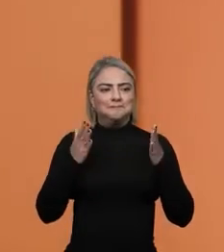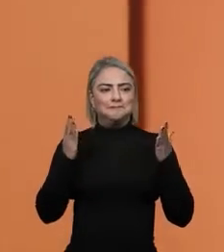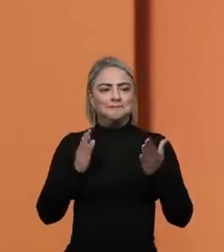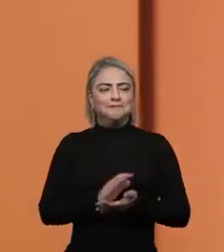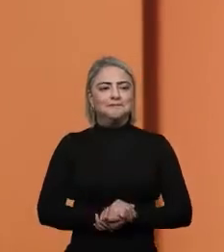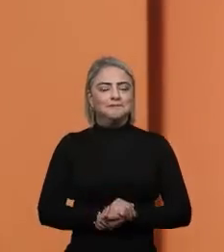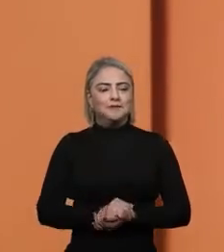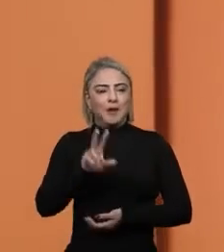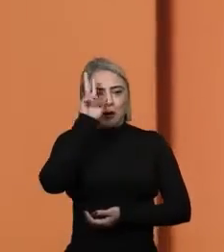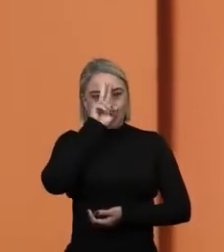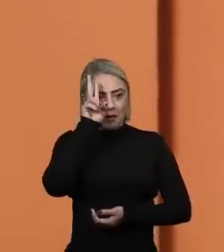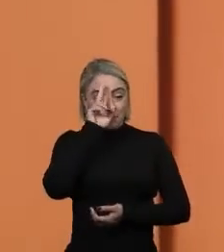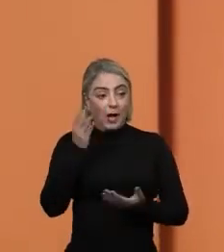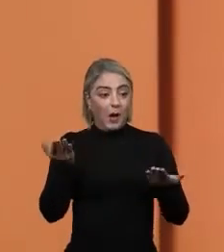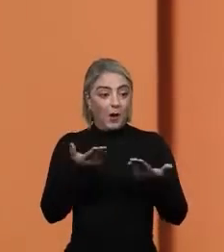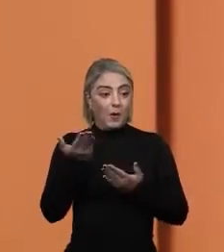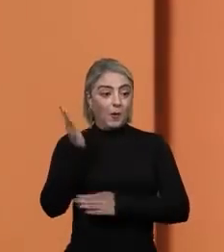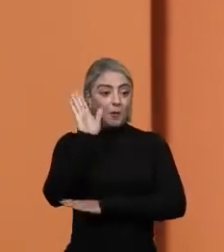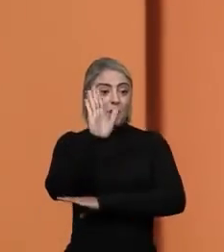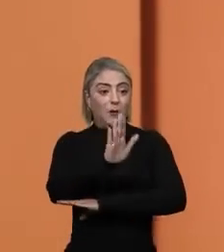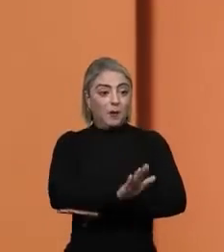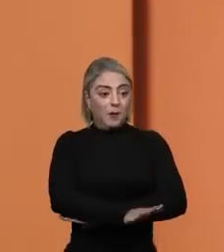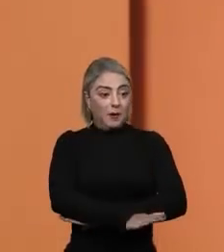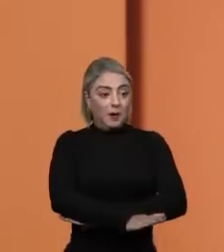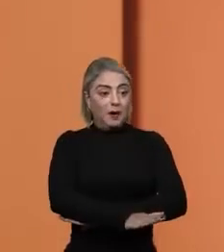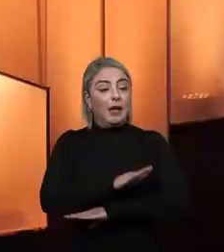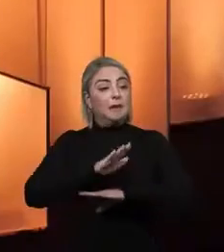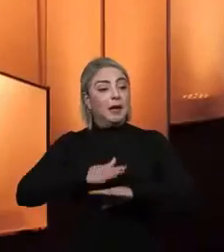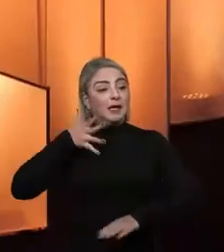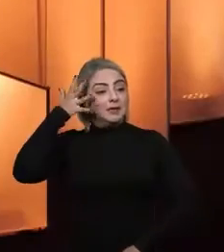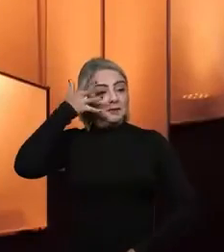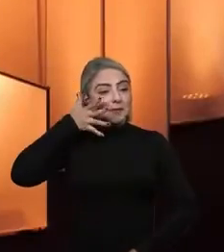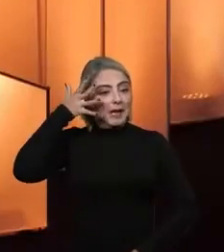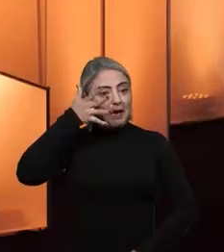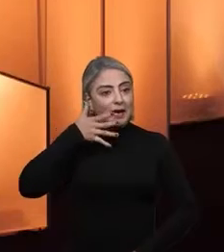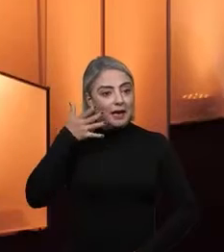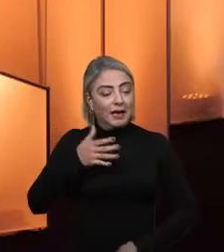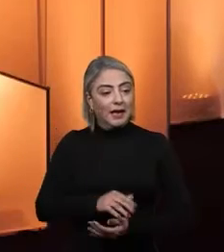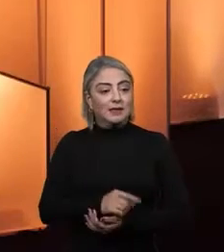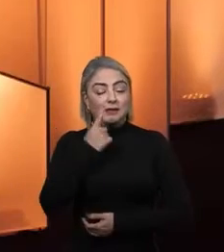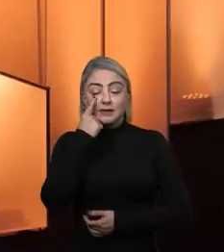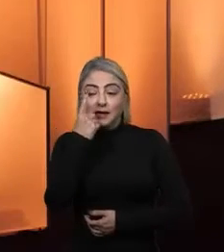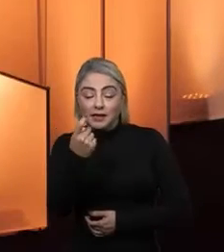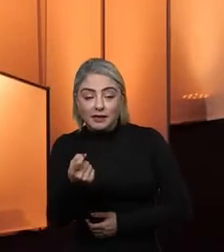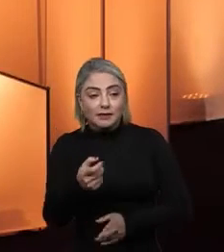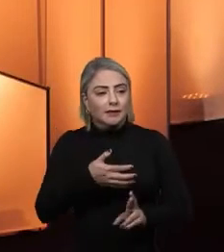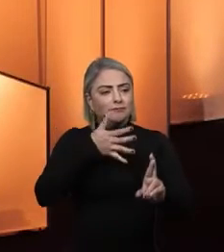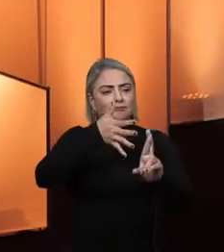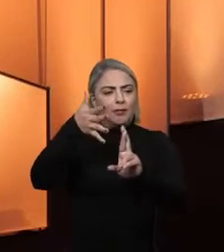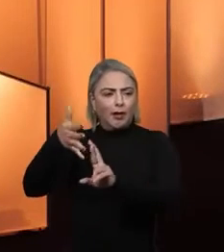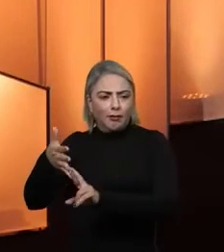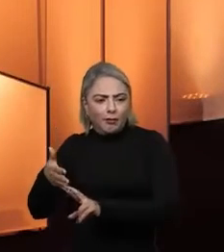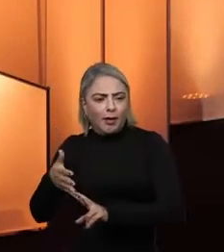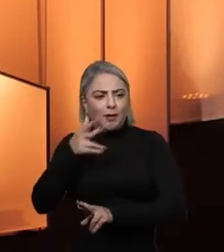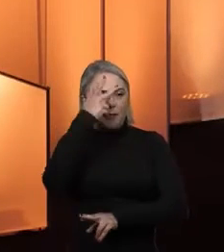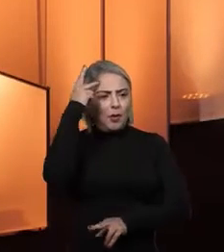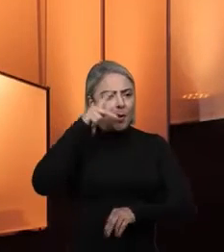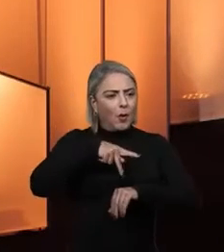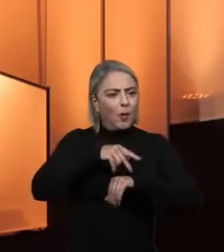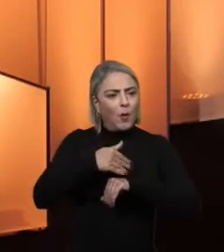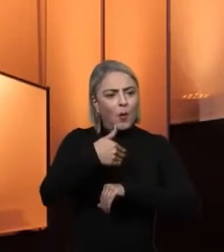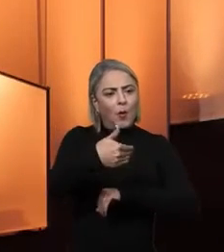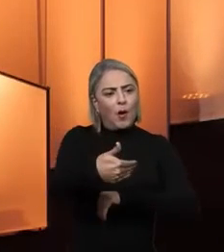Lembrando que hoje à tarde a gente tem mais palestras imperdíveis, como o Ciro falou, com referências internacionais, além das